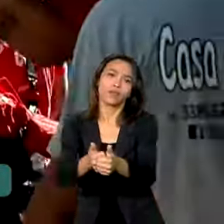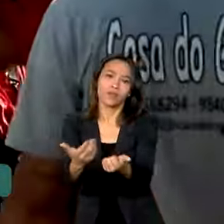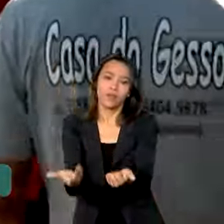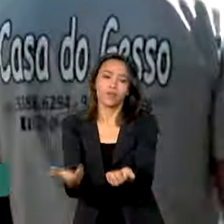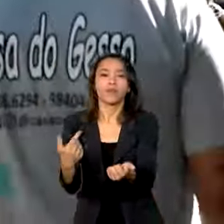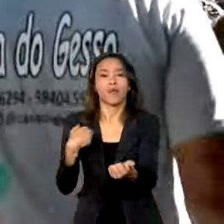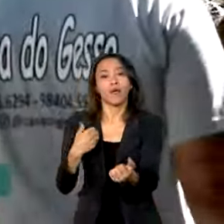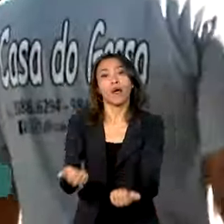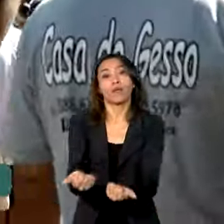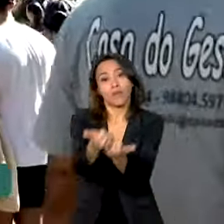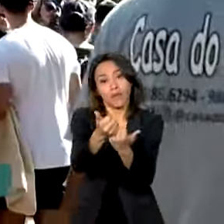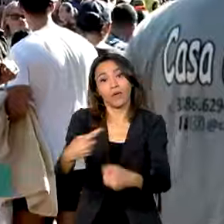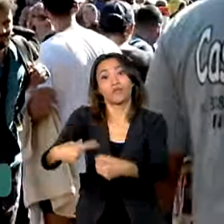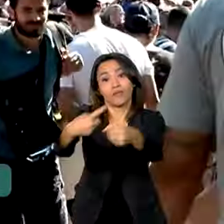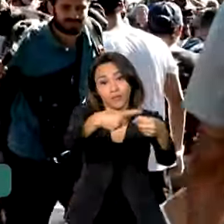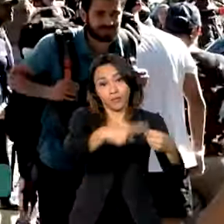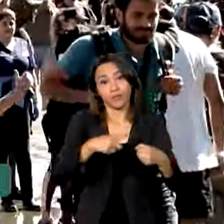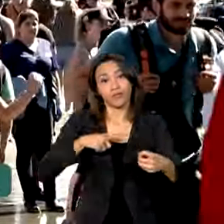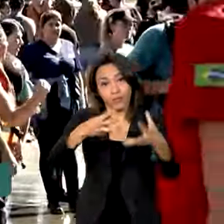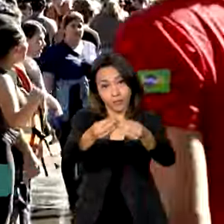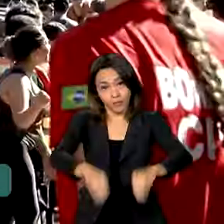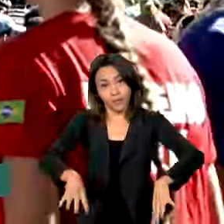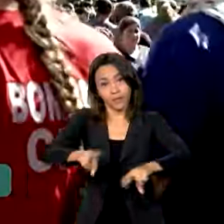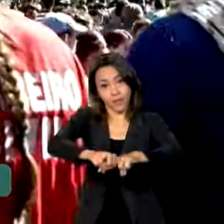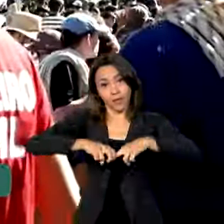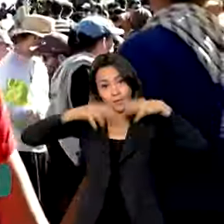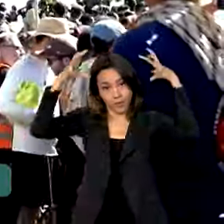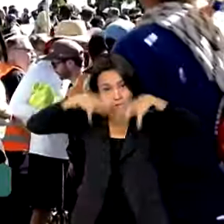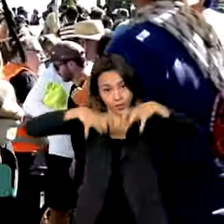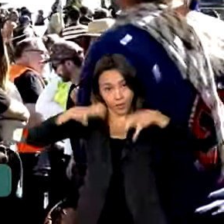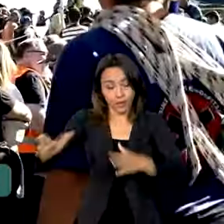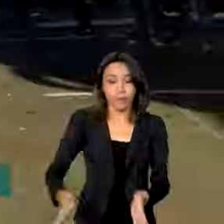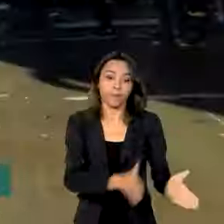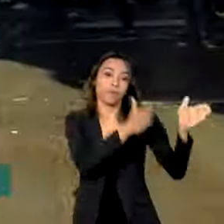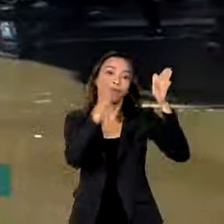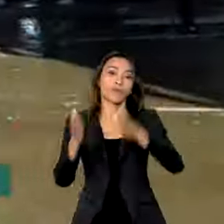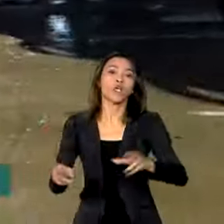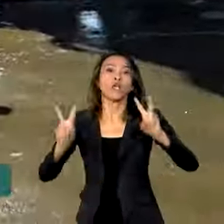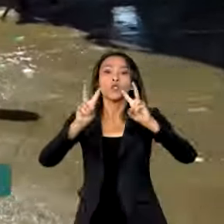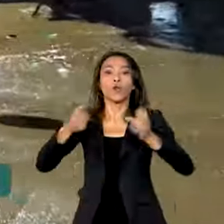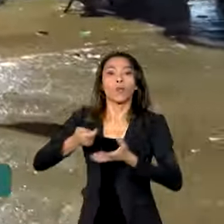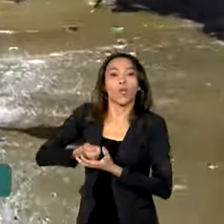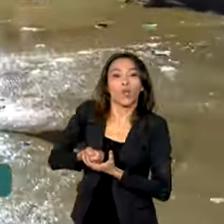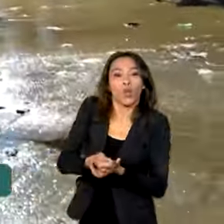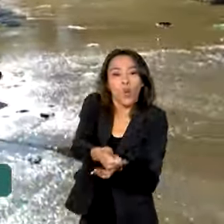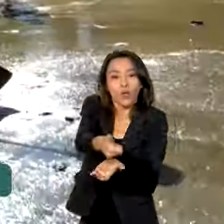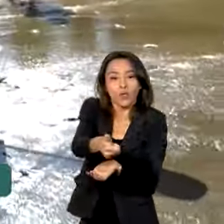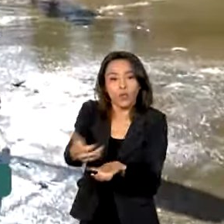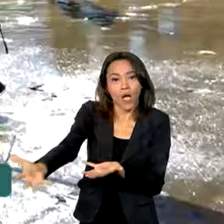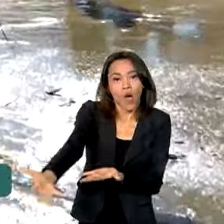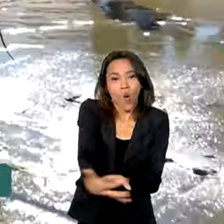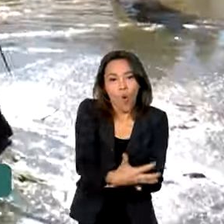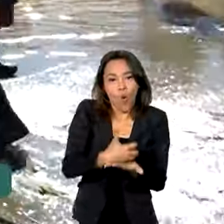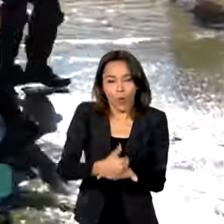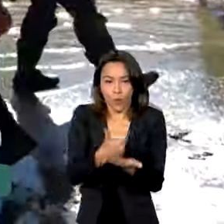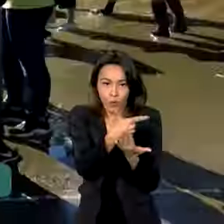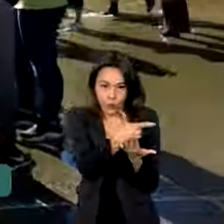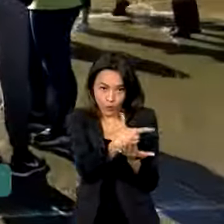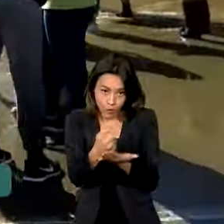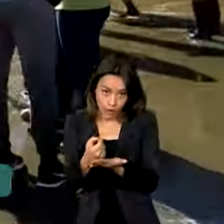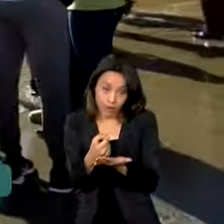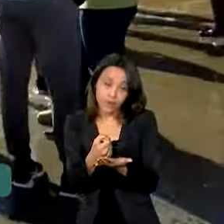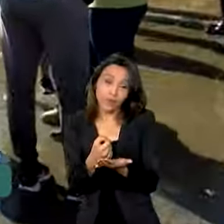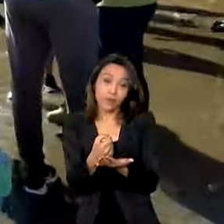necessárias para os municípios afetados pelas chuvas. Em relação às doações, foram arrecadadas cerca de 200 toneladas de